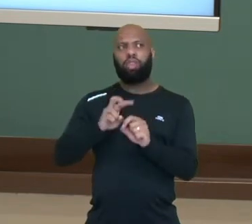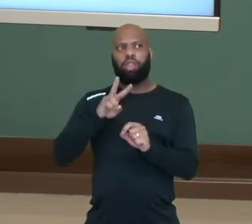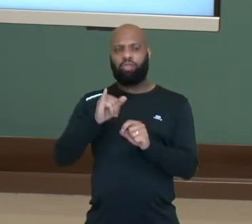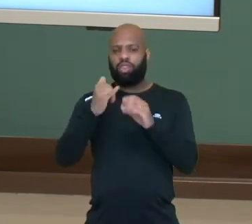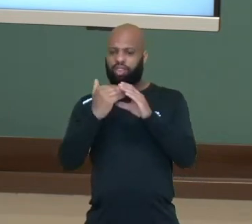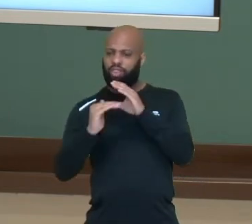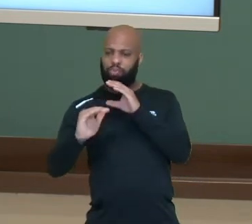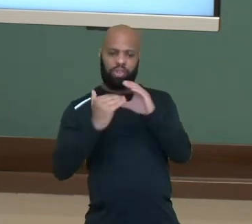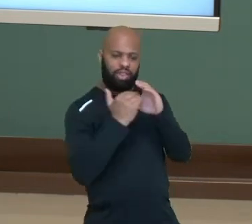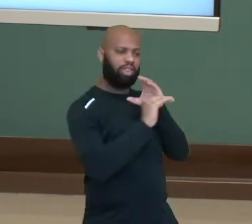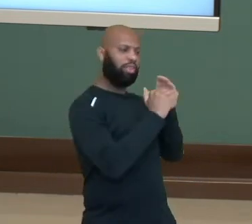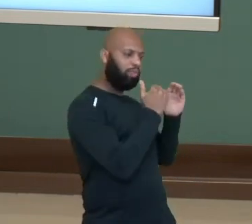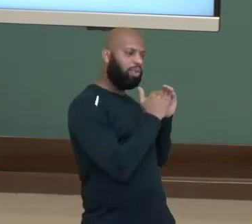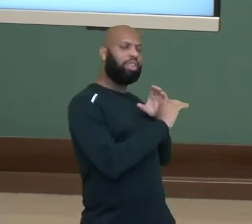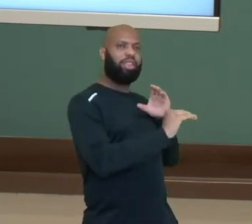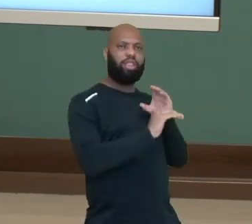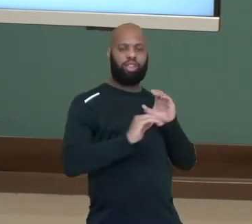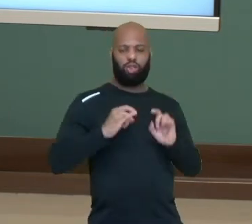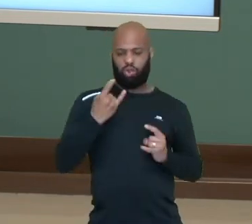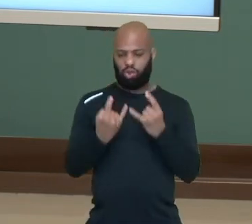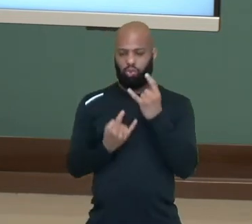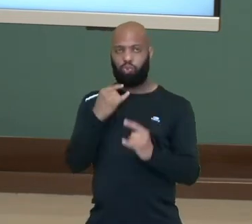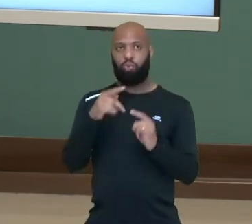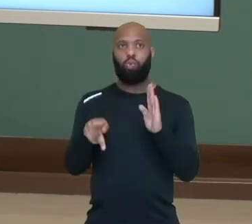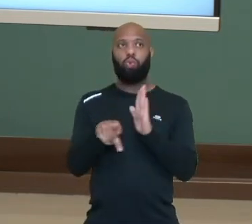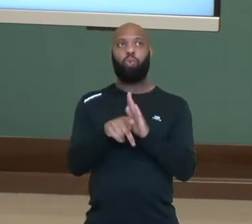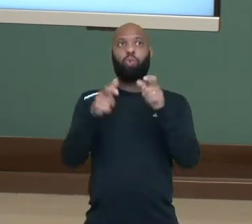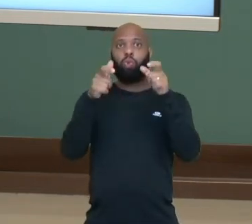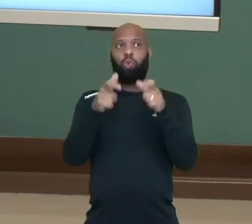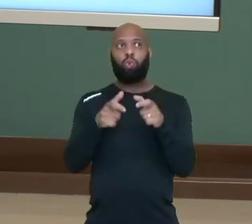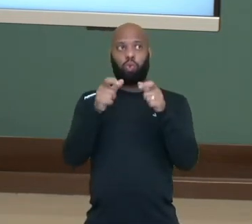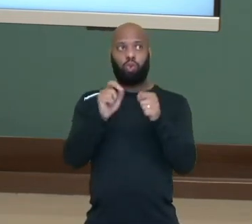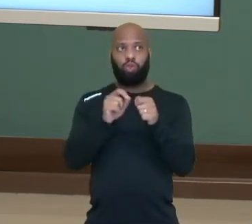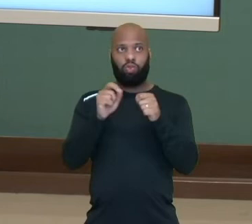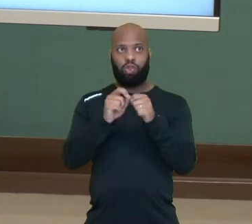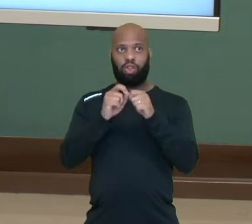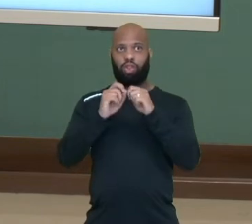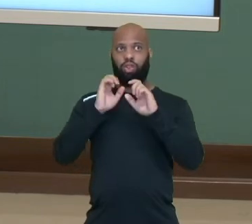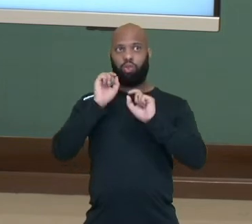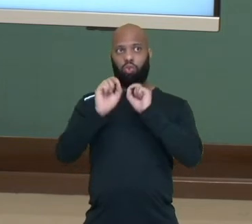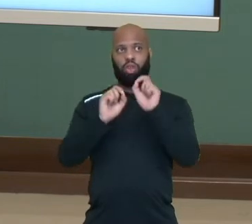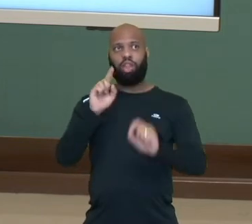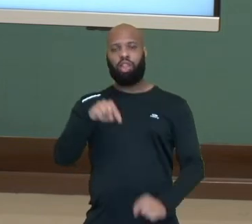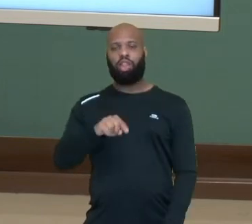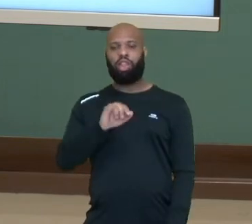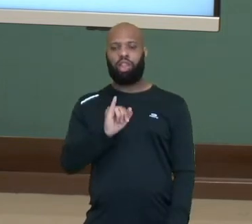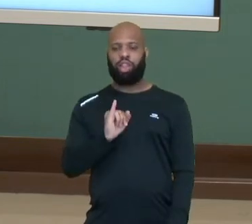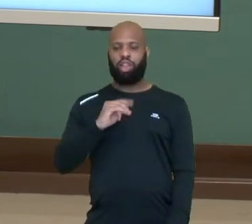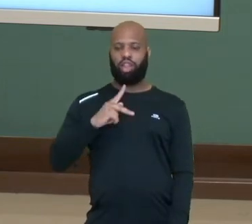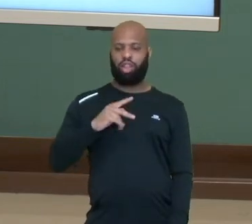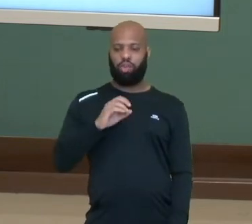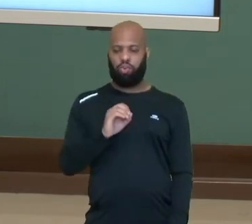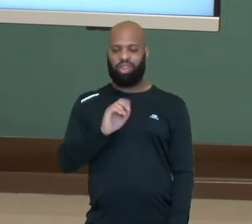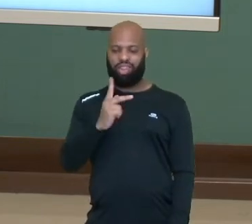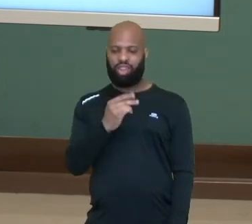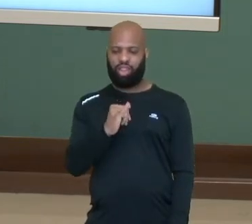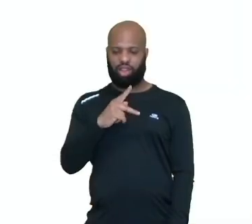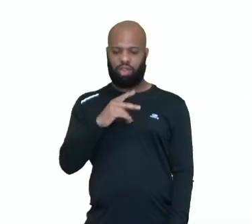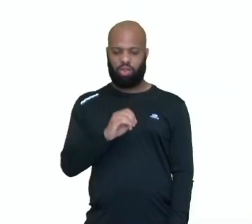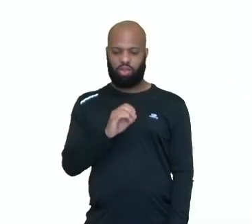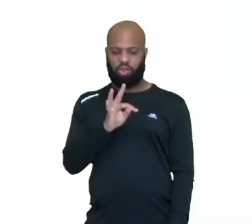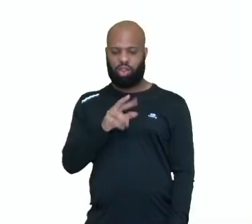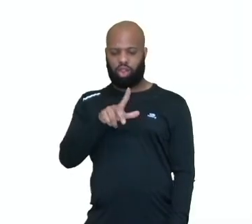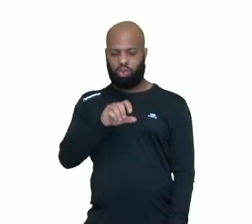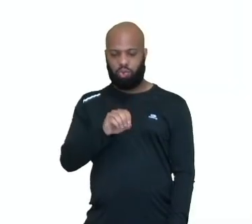hormônios que foram produzidos pelo hipotálamo, que é uma outra glândula que a gente tem no encéfalo, tá? Então a